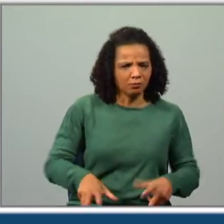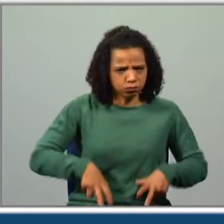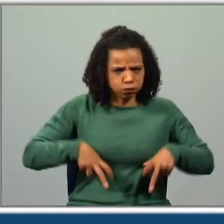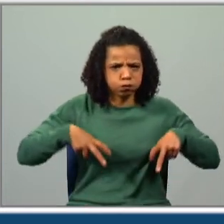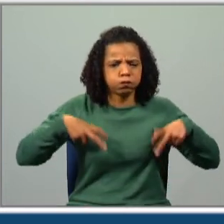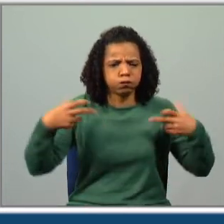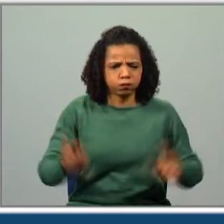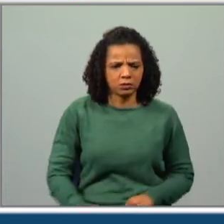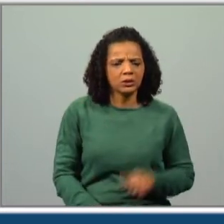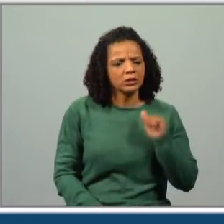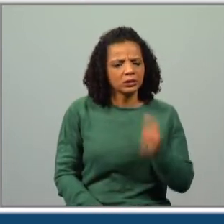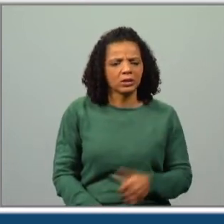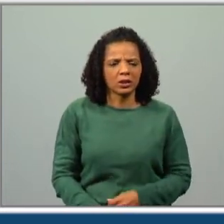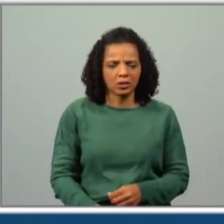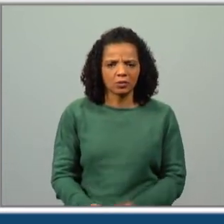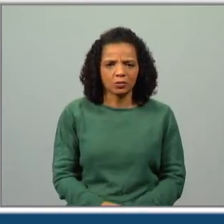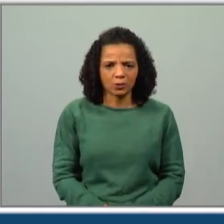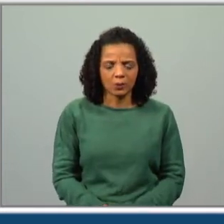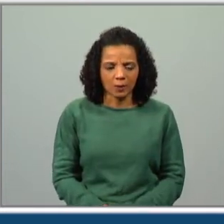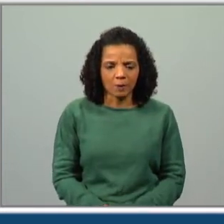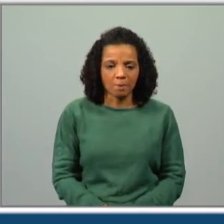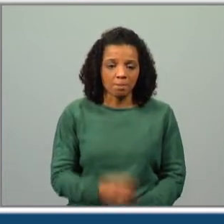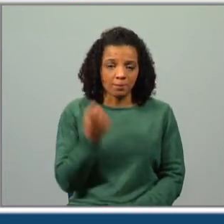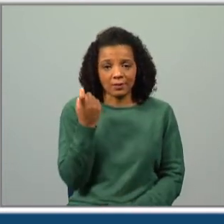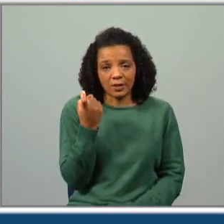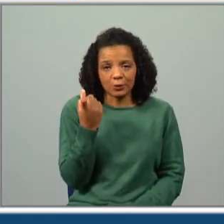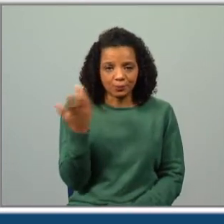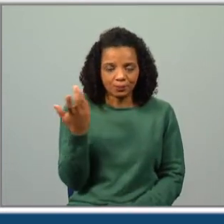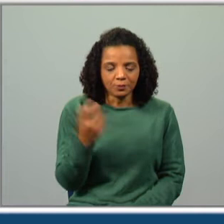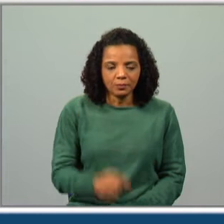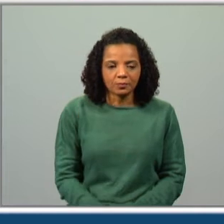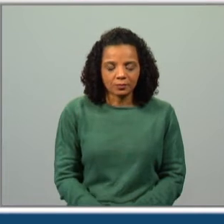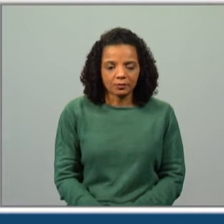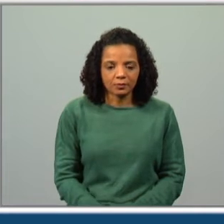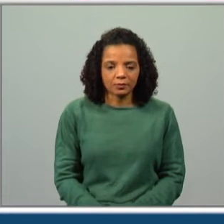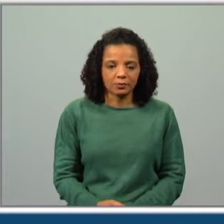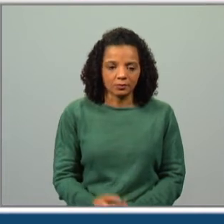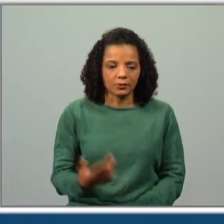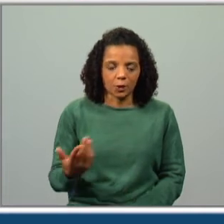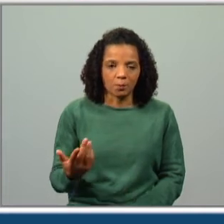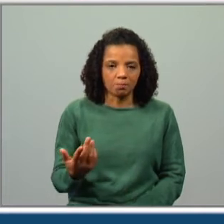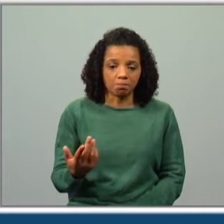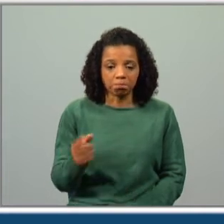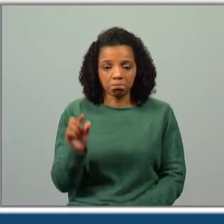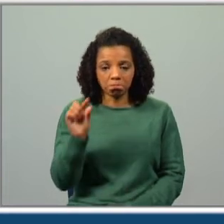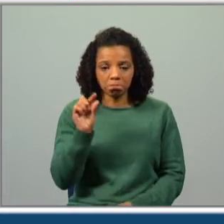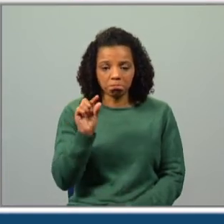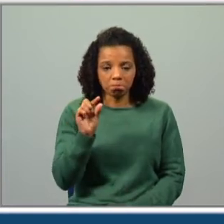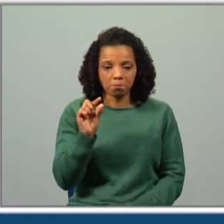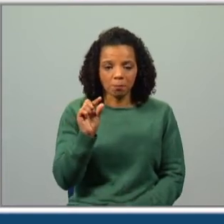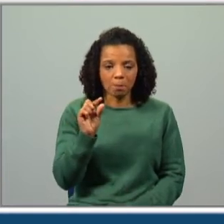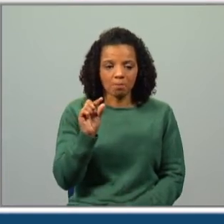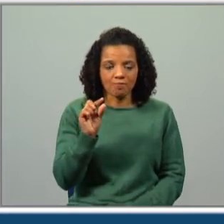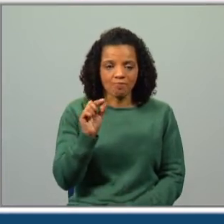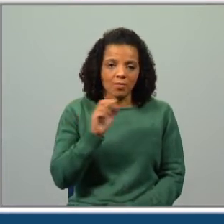Riquíssimo. Correto. E sobrava-nos um espaço em branco e uma hipótese. Portanto, à partida, este seria